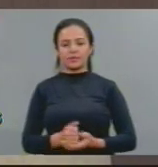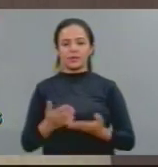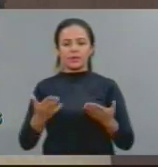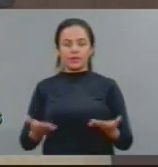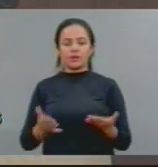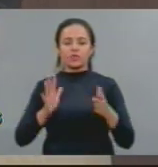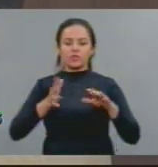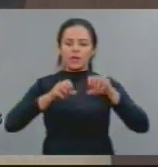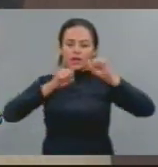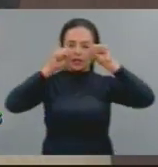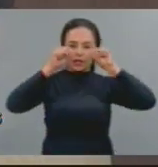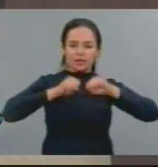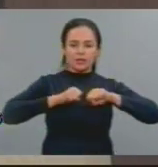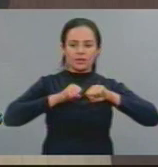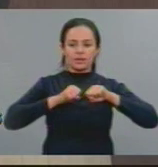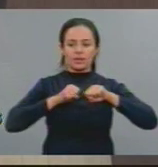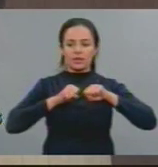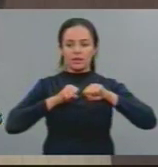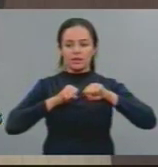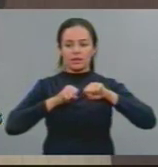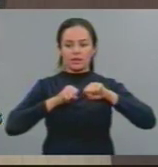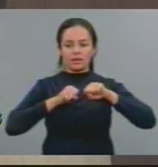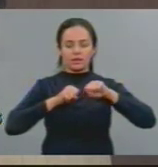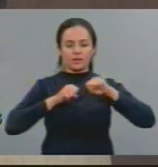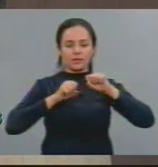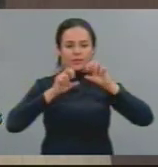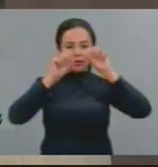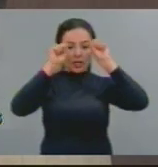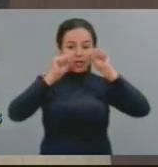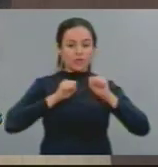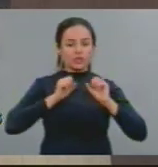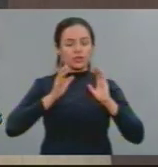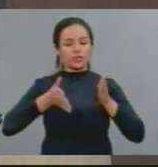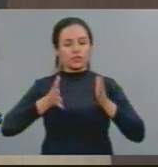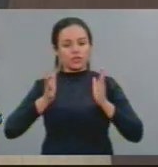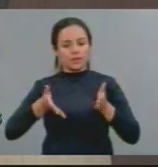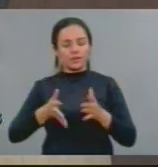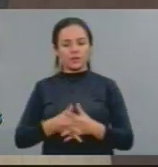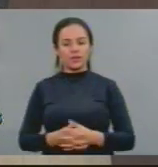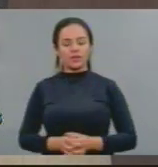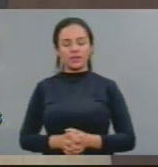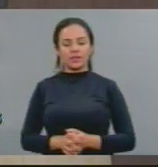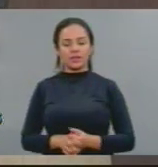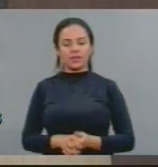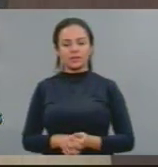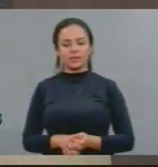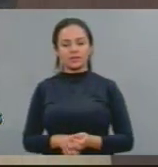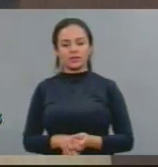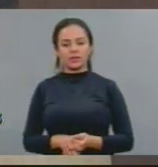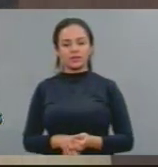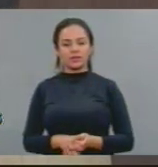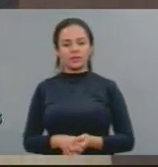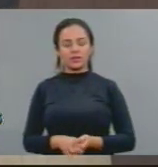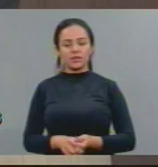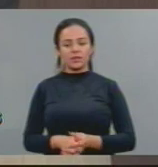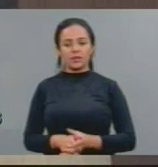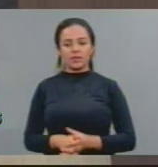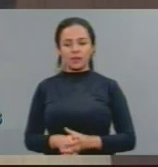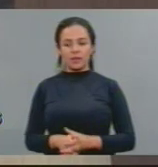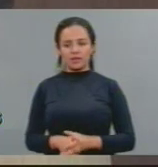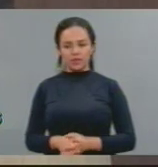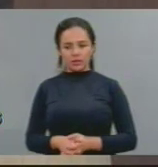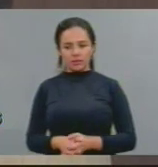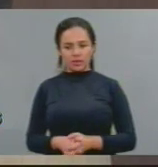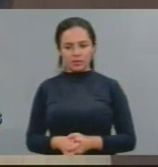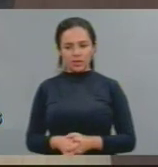as testemunhas, ouvirão os debates, e a eles cabe decidir a